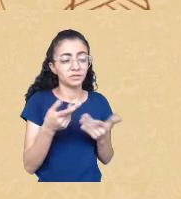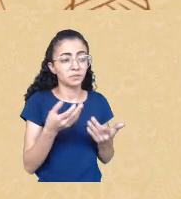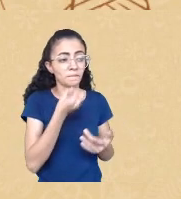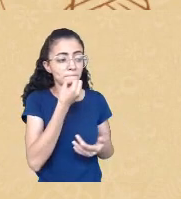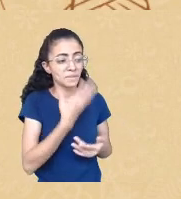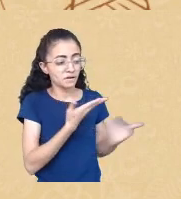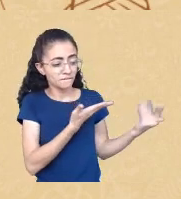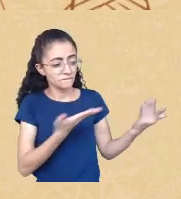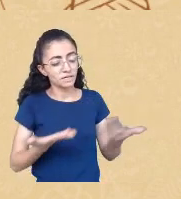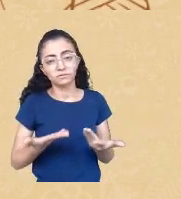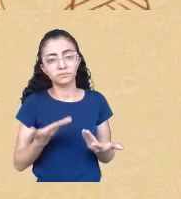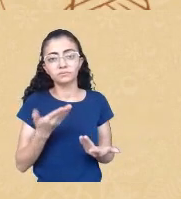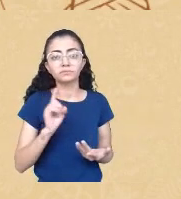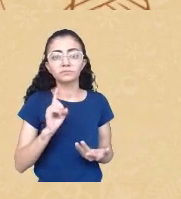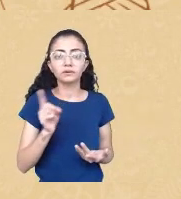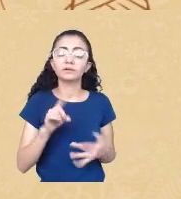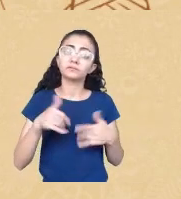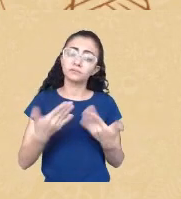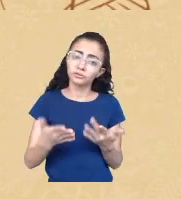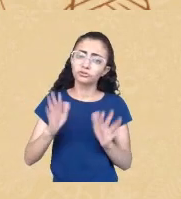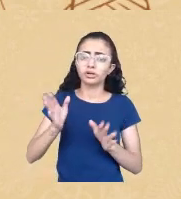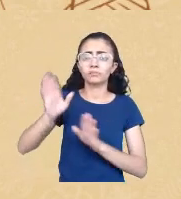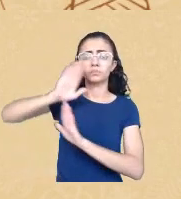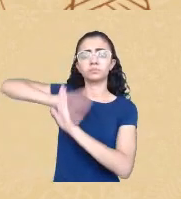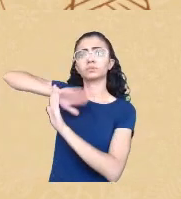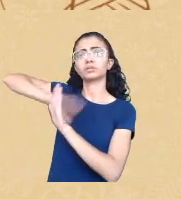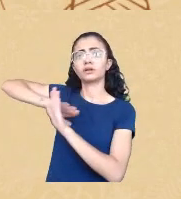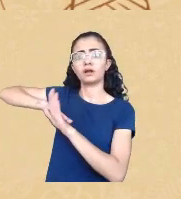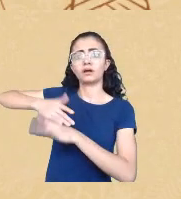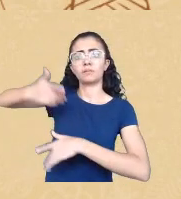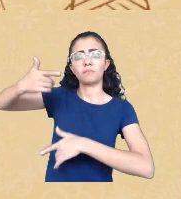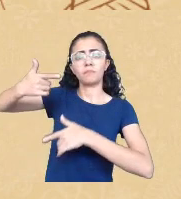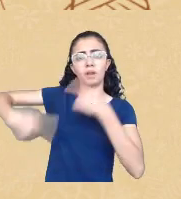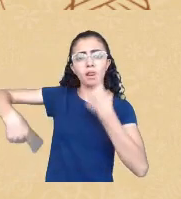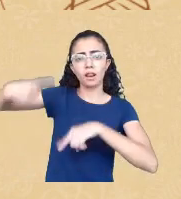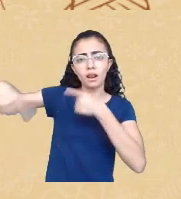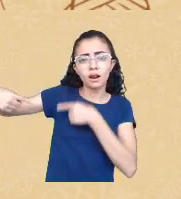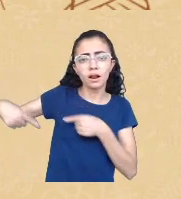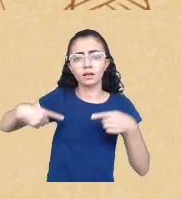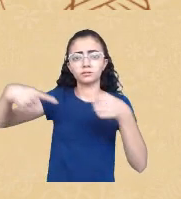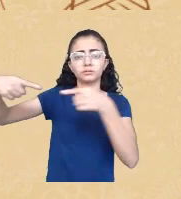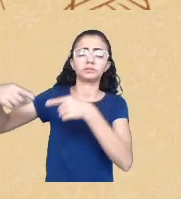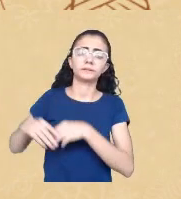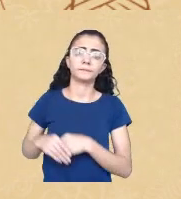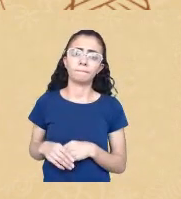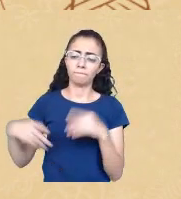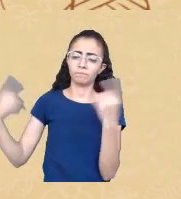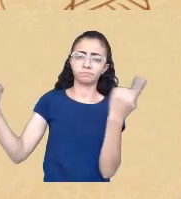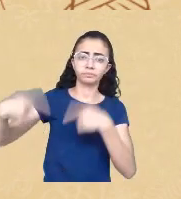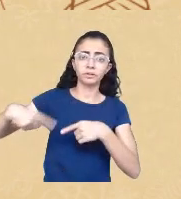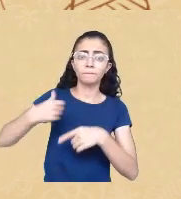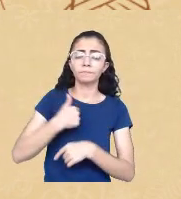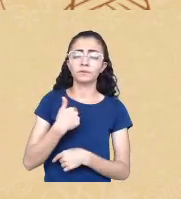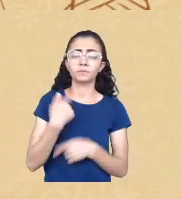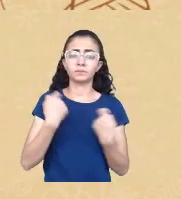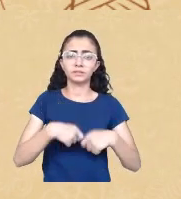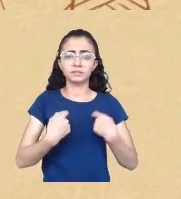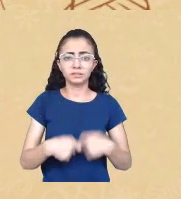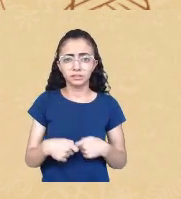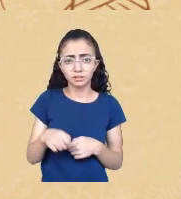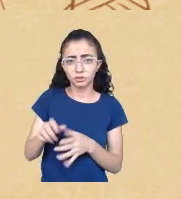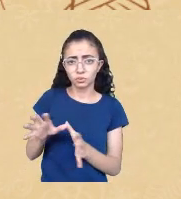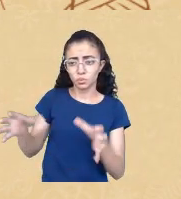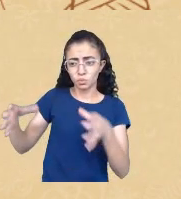se dá quando eu preciso justificar para os meus colegas de departamento